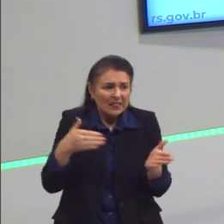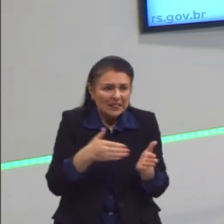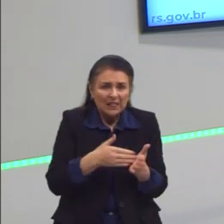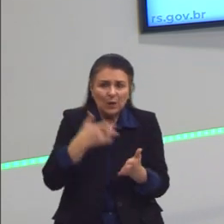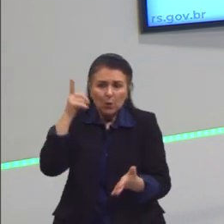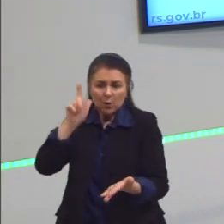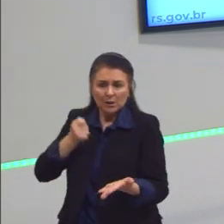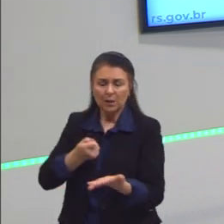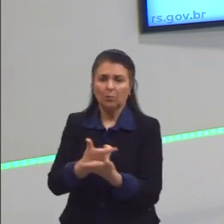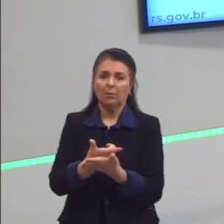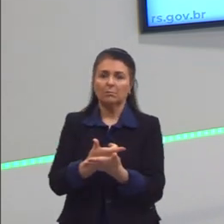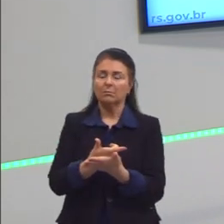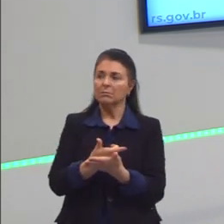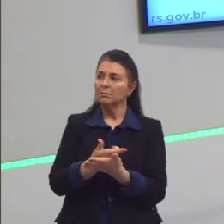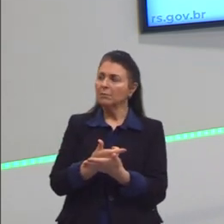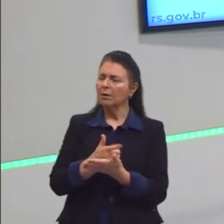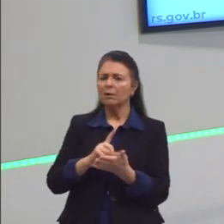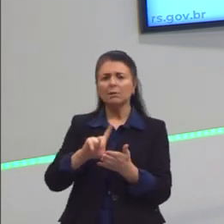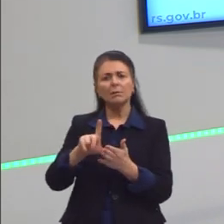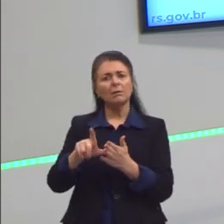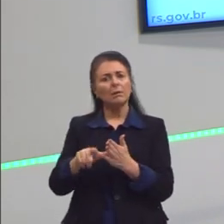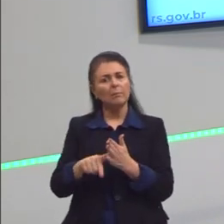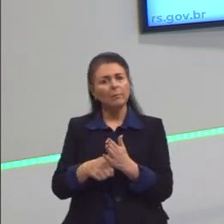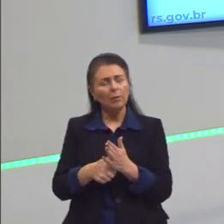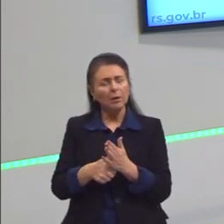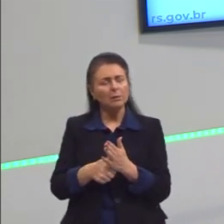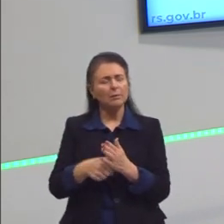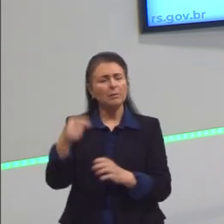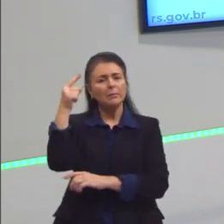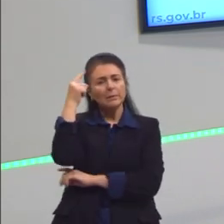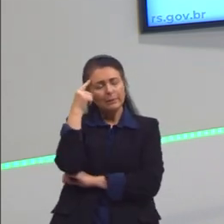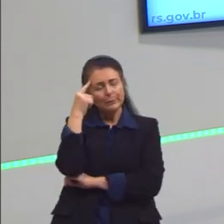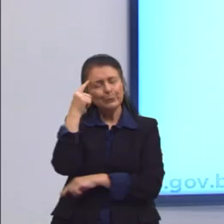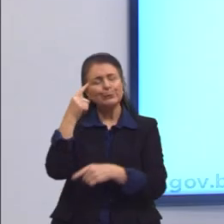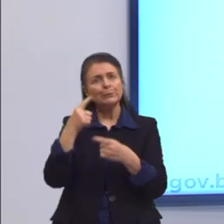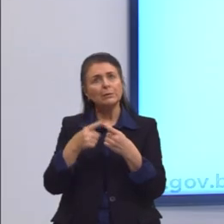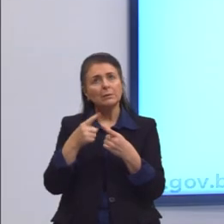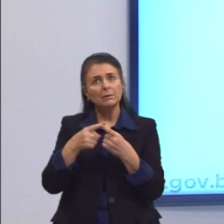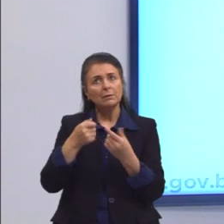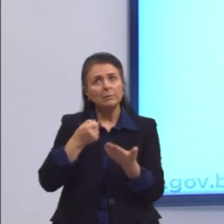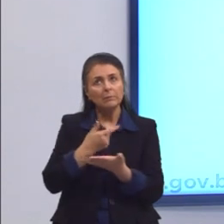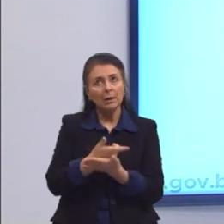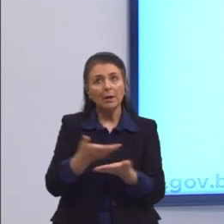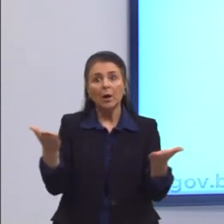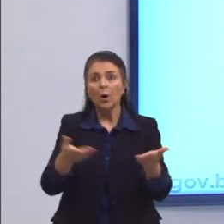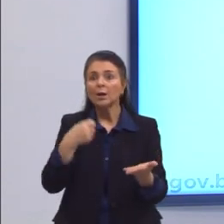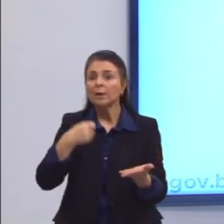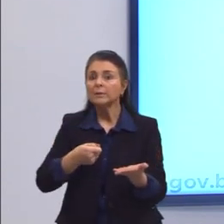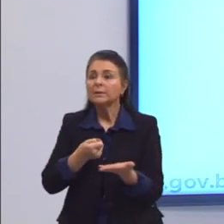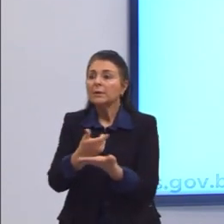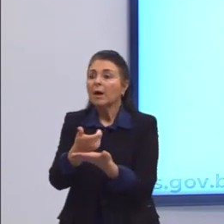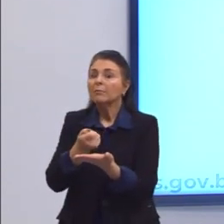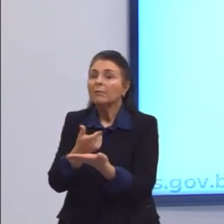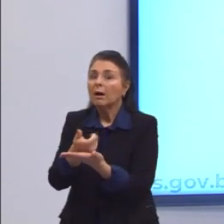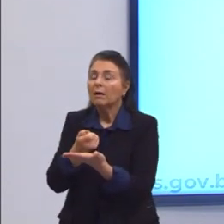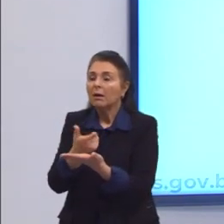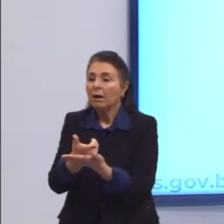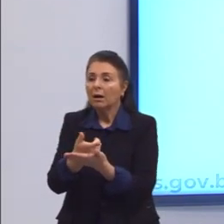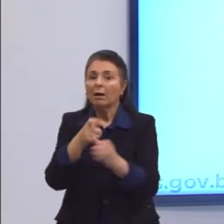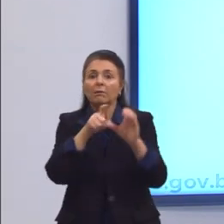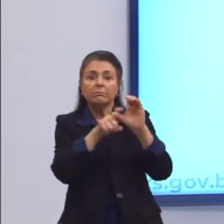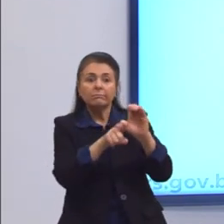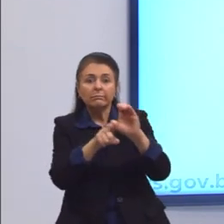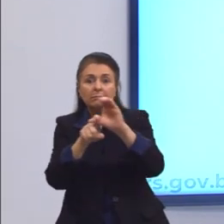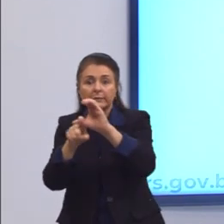e muitas vezes depois para pagarmos essa compra. Então, isso é dor. Isso é dor. Os helinistas vão